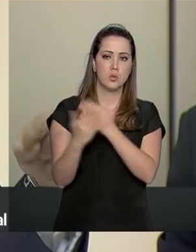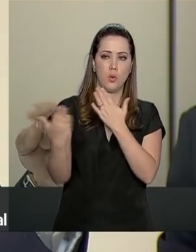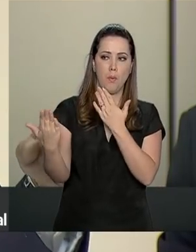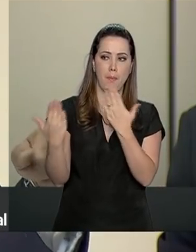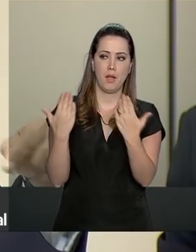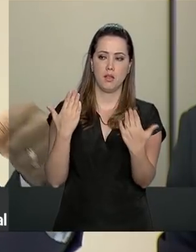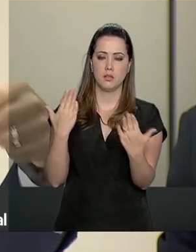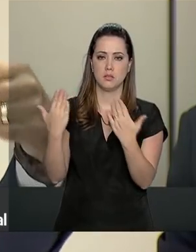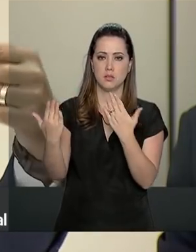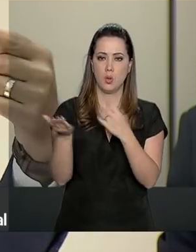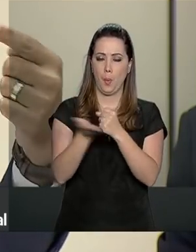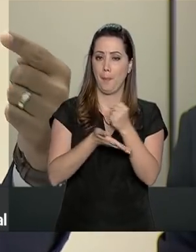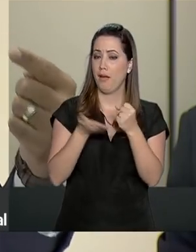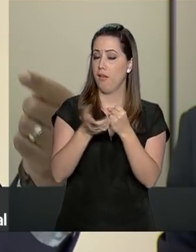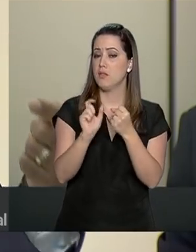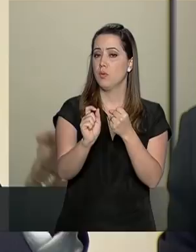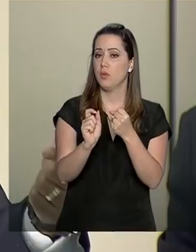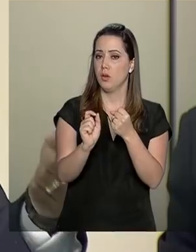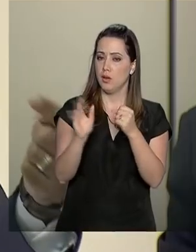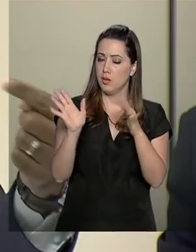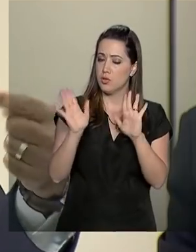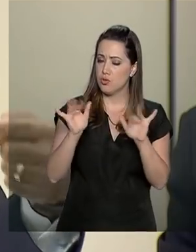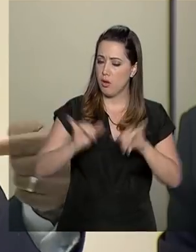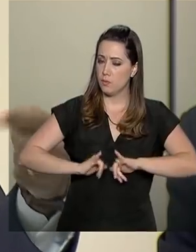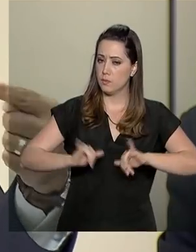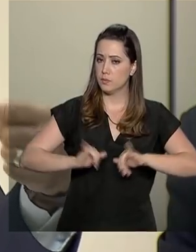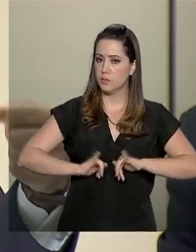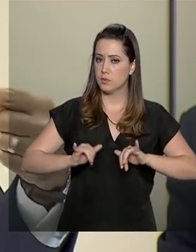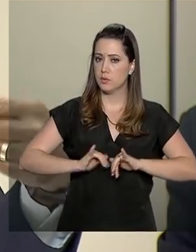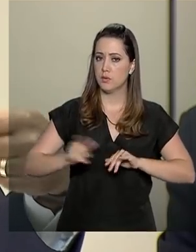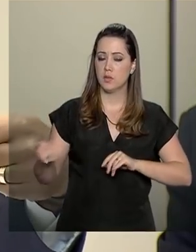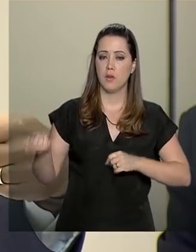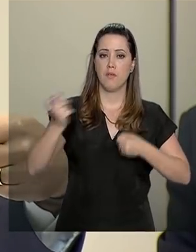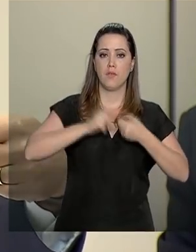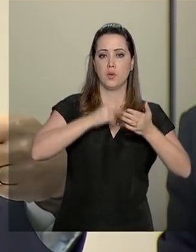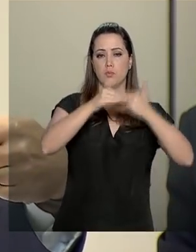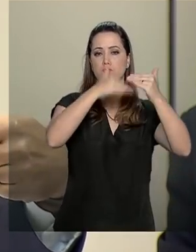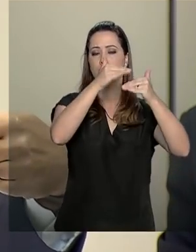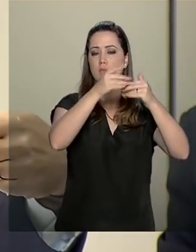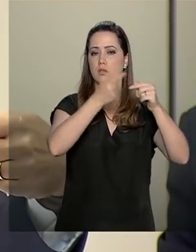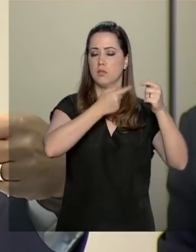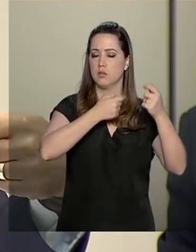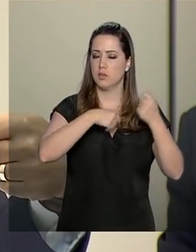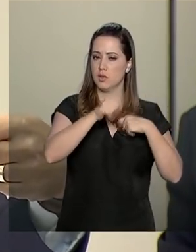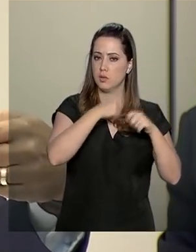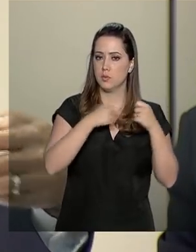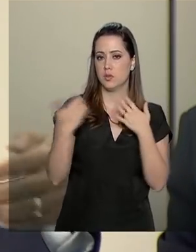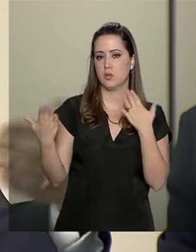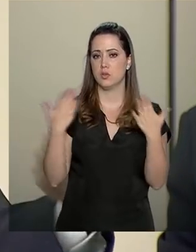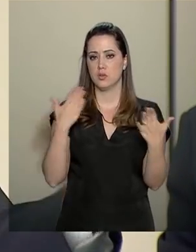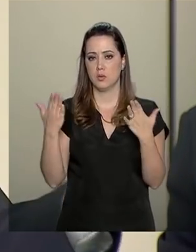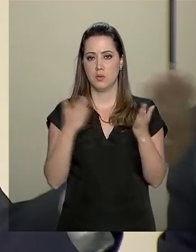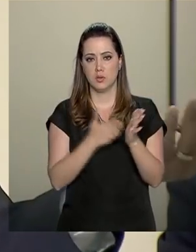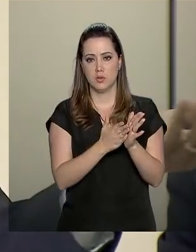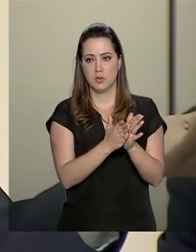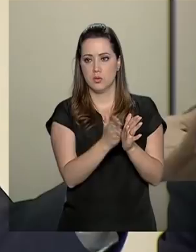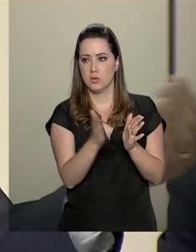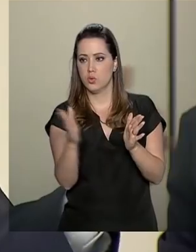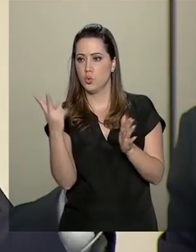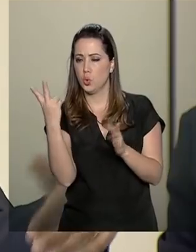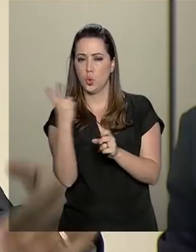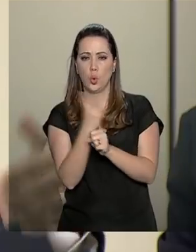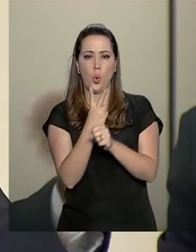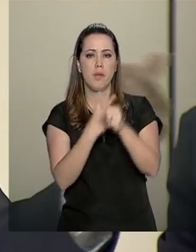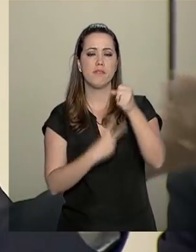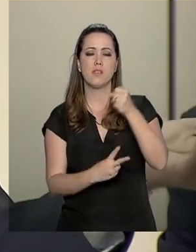comparando com uma base que já sofreu o efeito da retomada da economia. Então, como a minha comparação não é com dois anos